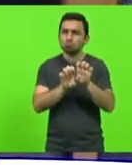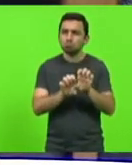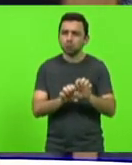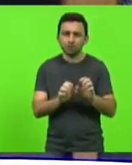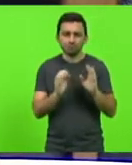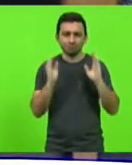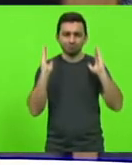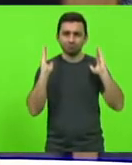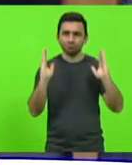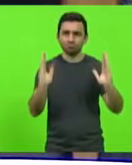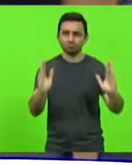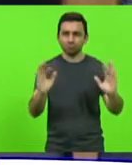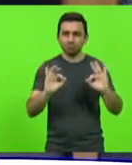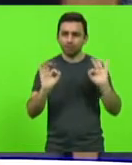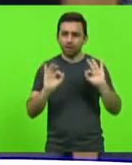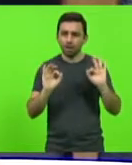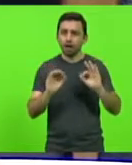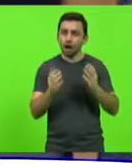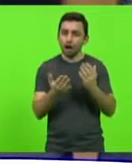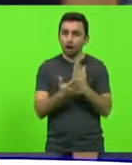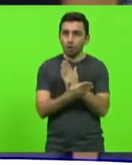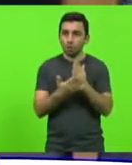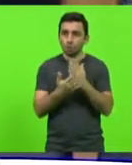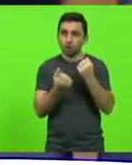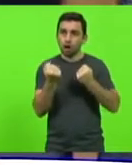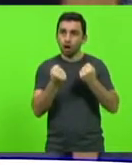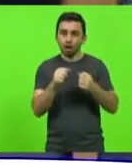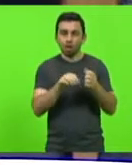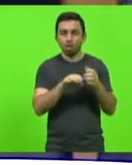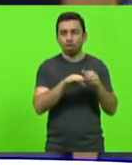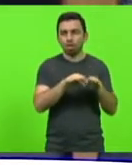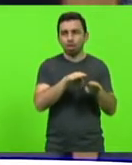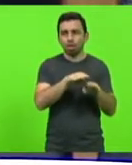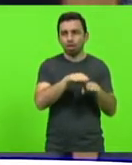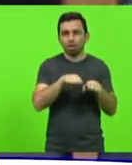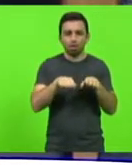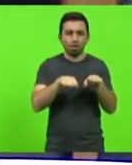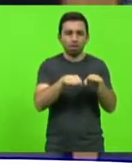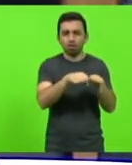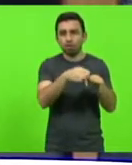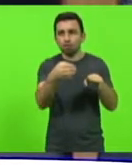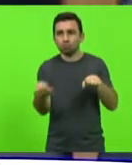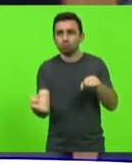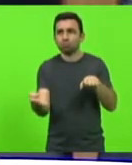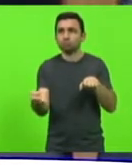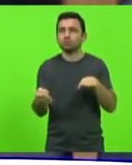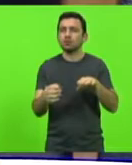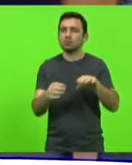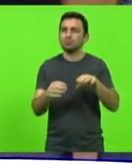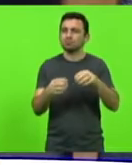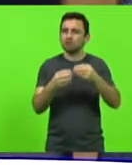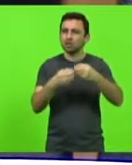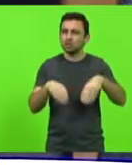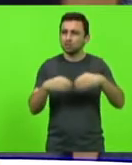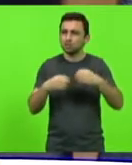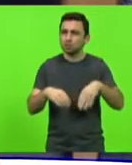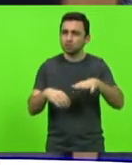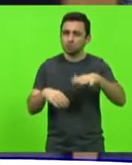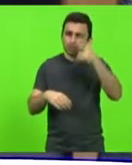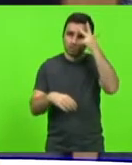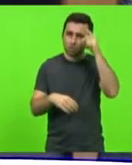carros já caíram numa cratera que tem ali, trazendo prejuízos, tanto para patrimônio das pessoas,